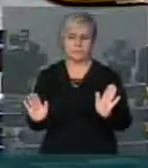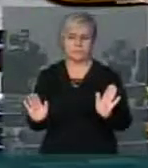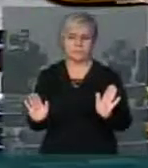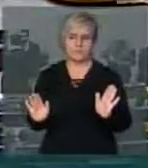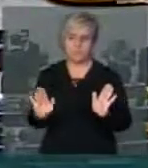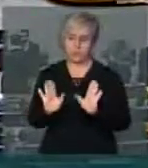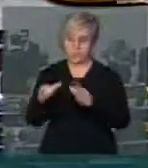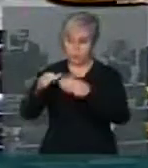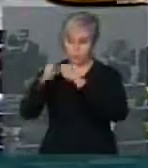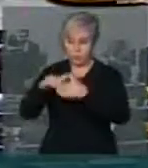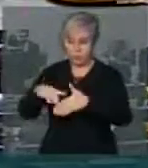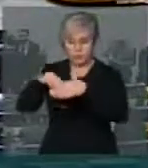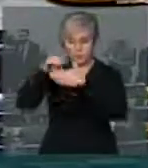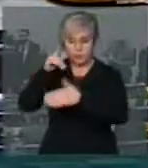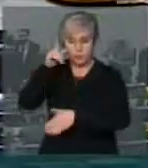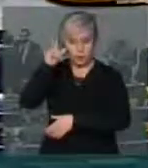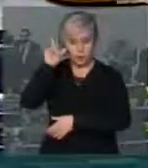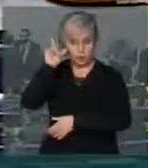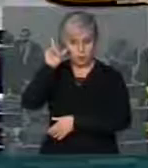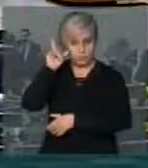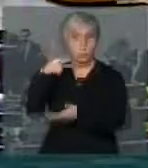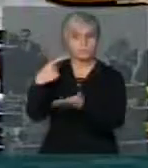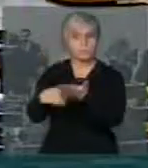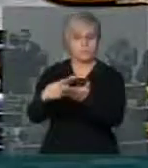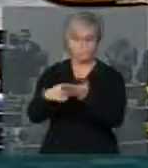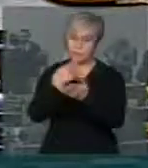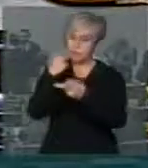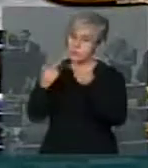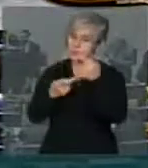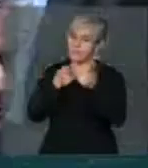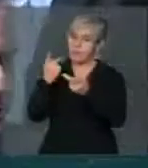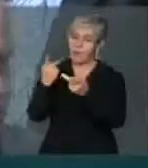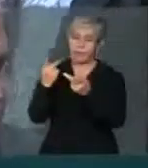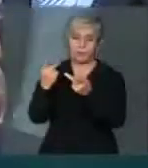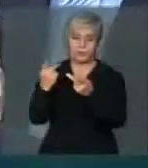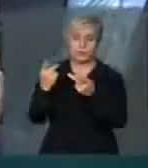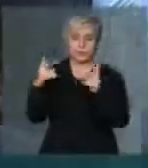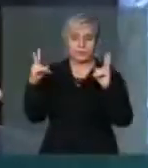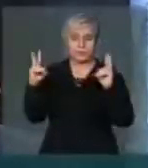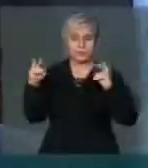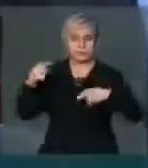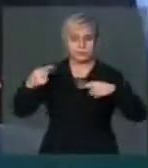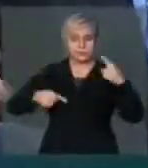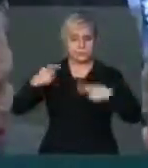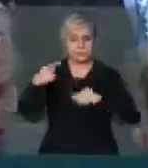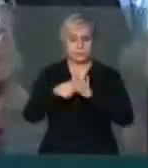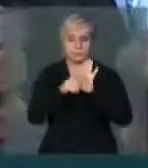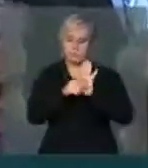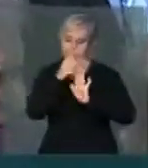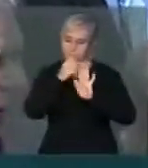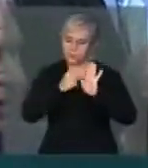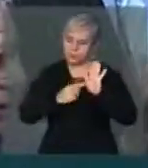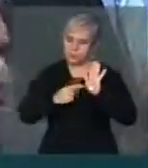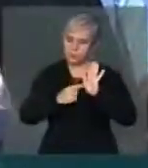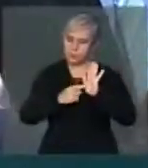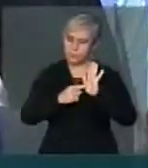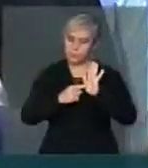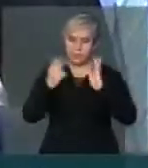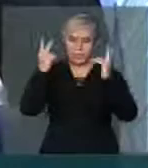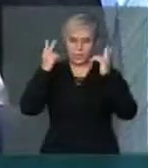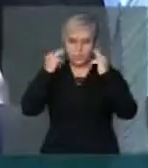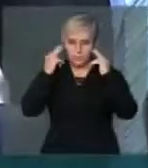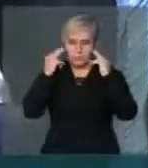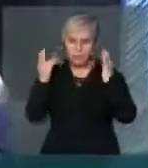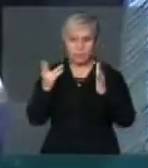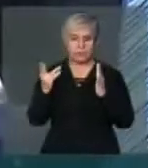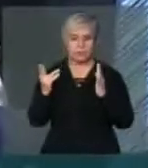colégio de líderes ontem, de fato, se falou da apreciação do projeto infraconstitucional